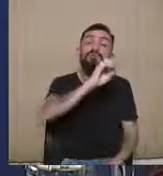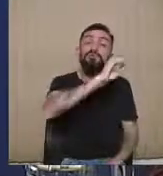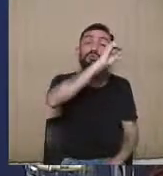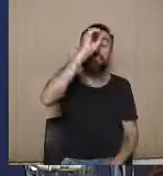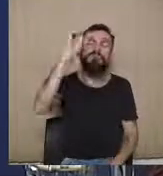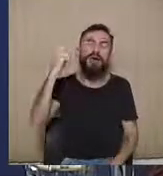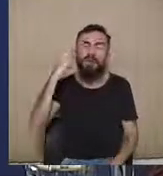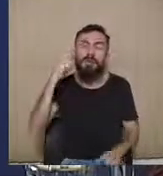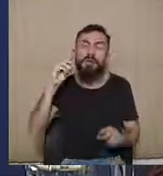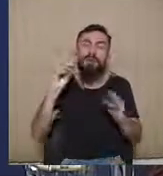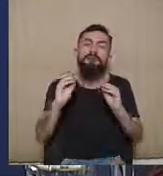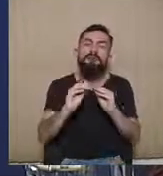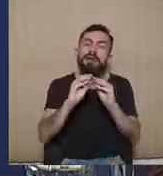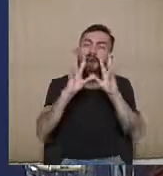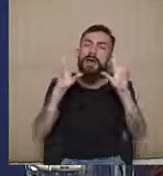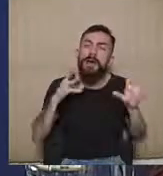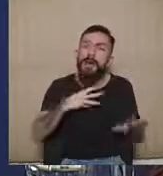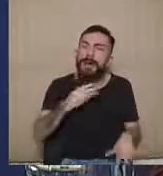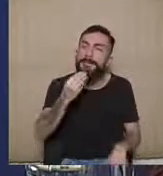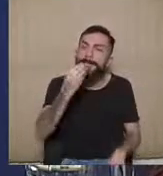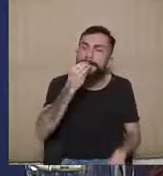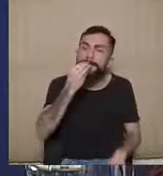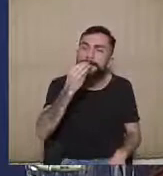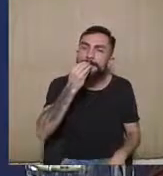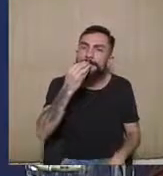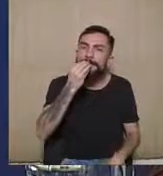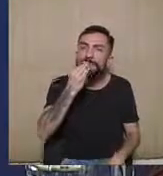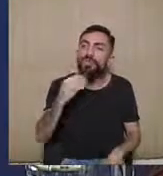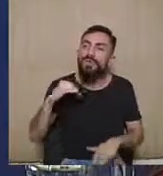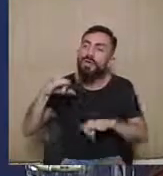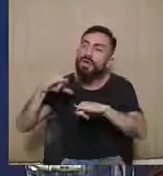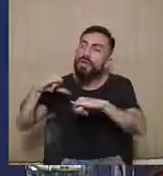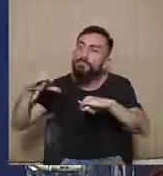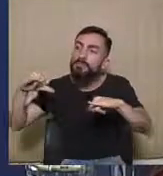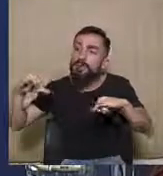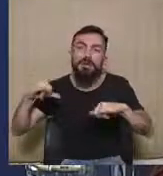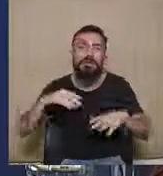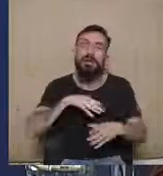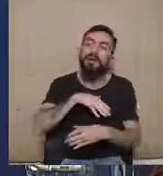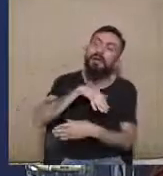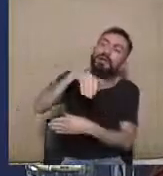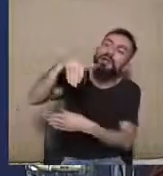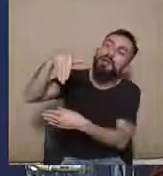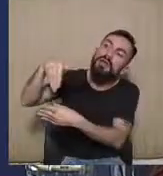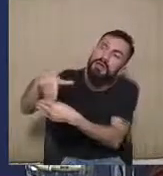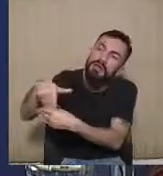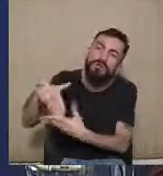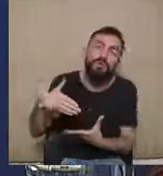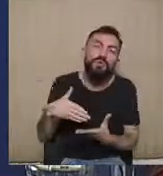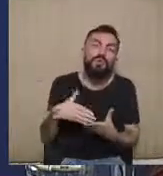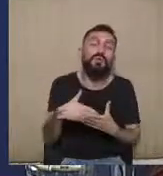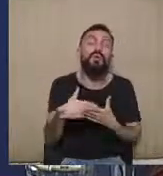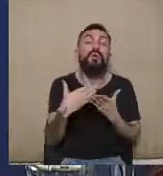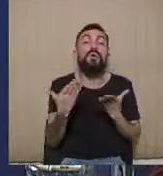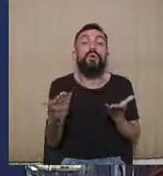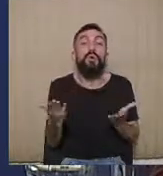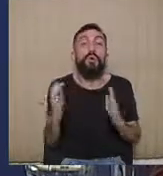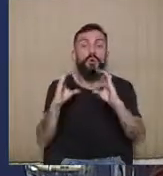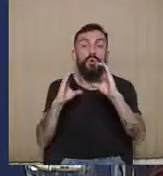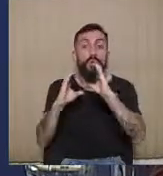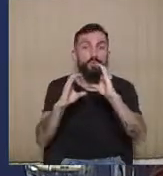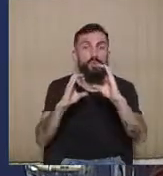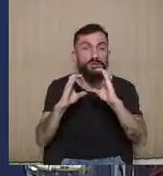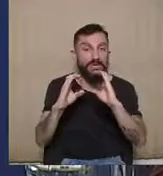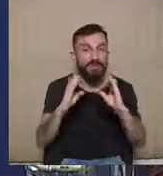aquela nitidez que nós tínhamos outrora, quem é campanha, quem é eleitor, quem é meio de comunicação